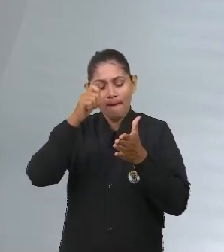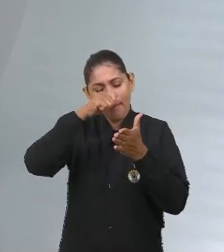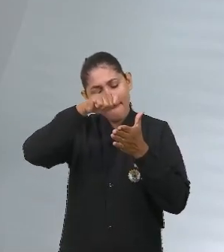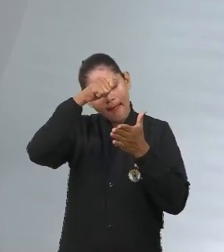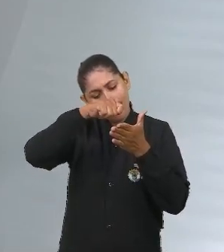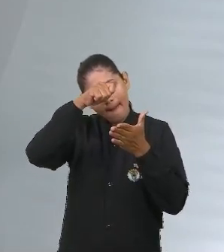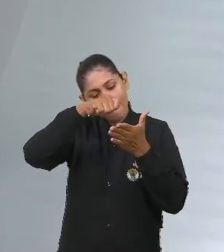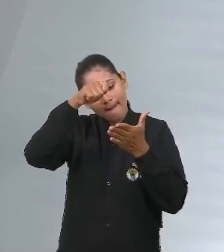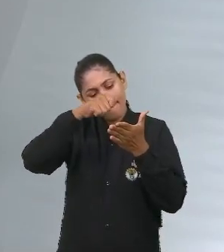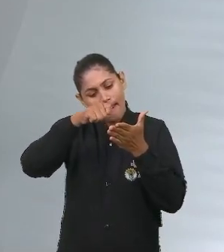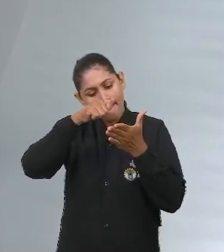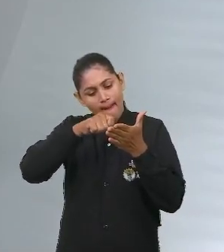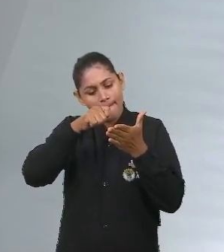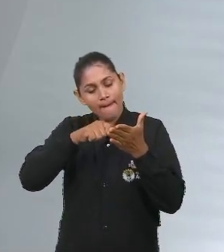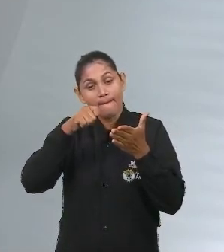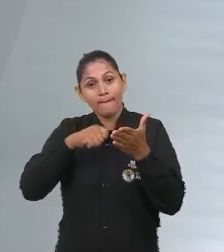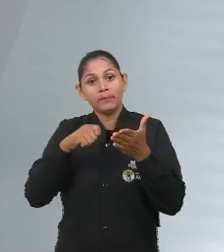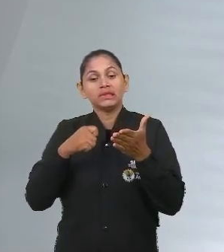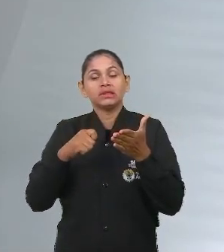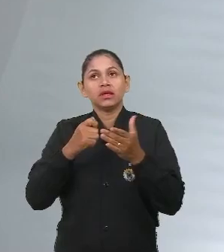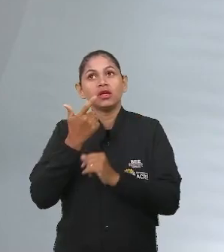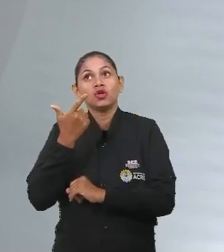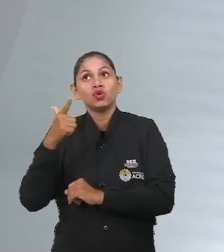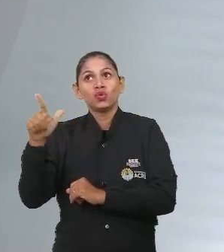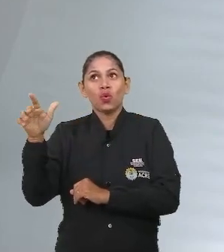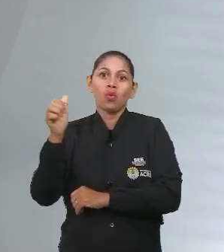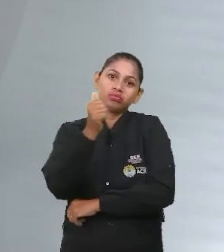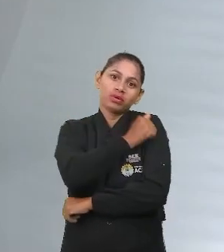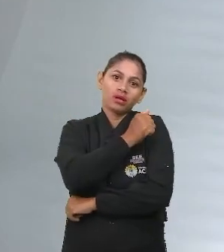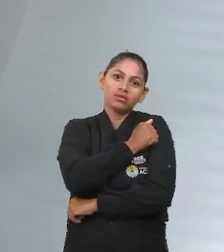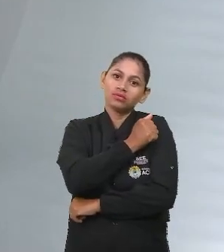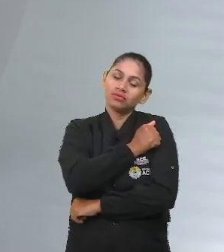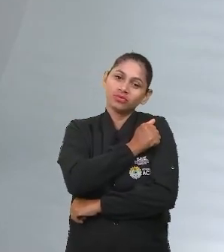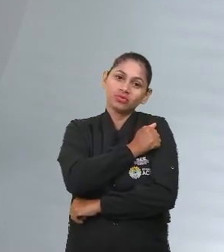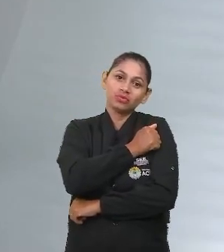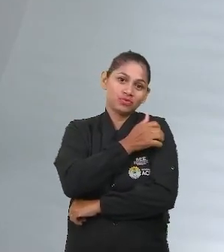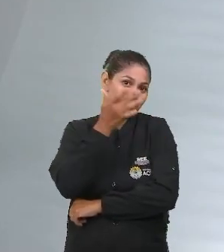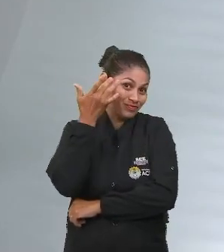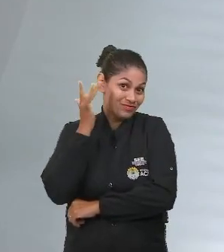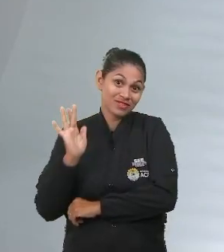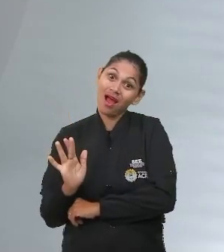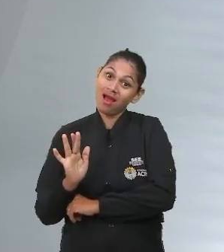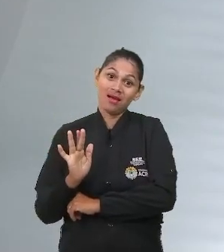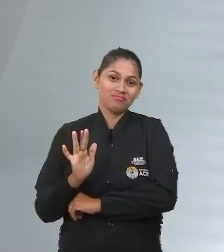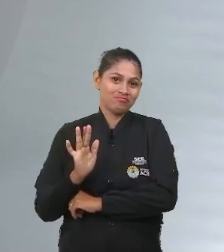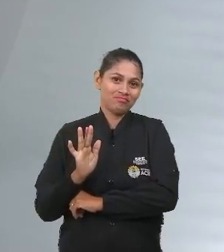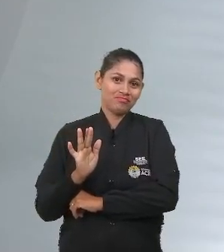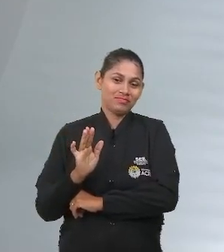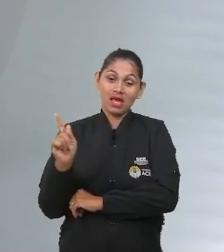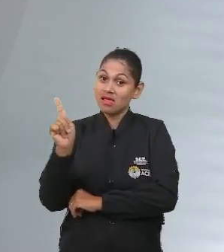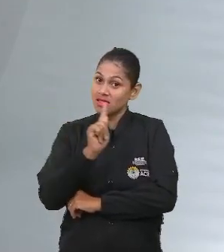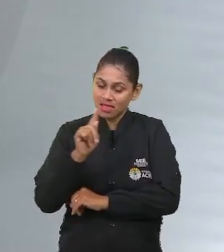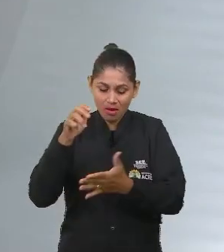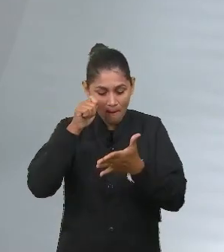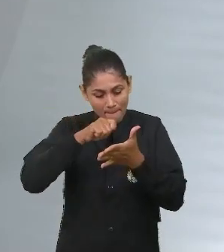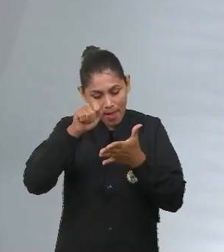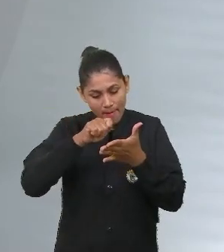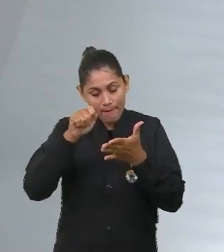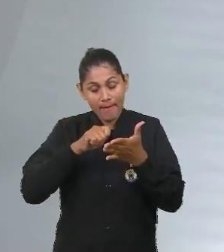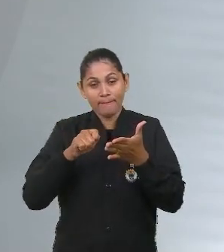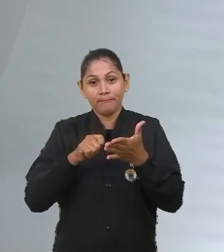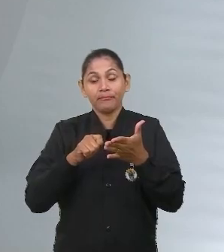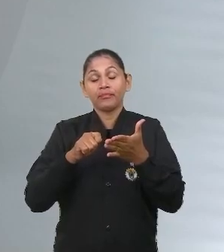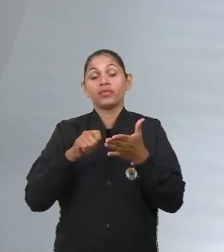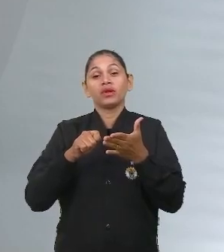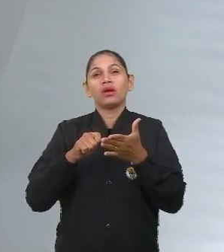algo ali que o outro aluno não escreveu. O grande diferencial dos alunos que tiram nota mil, que